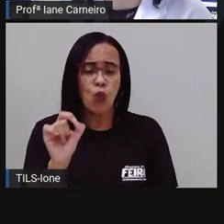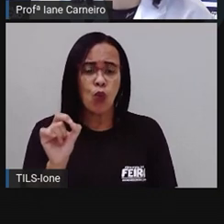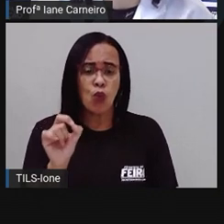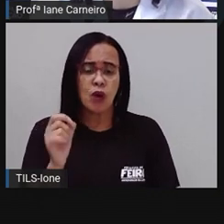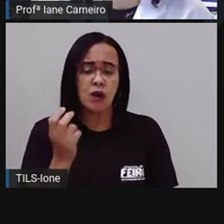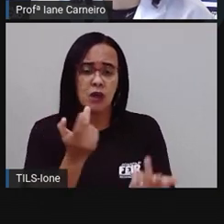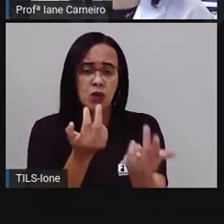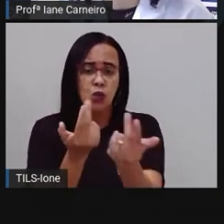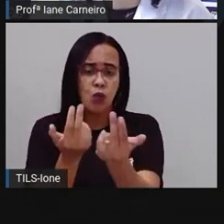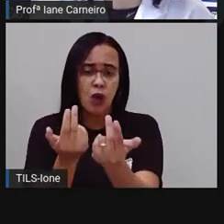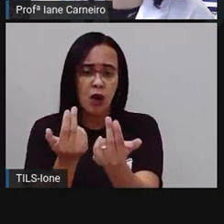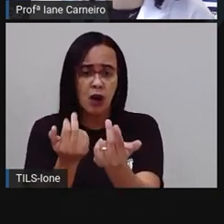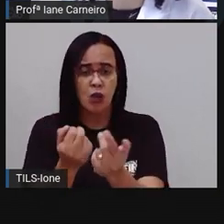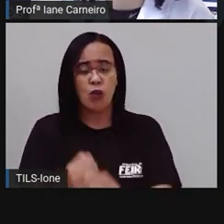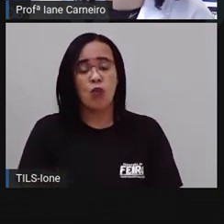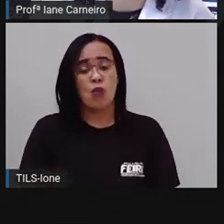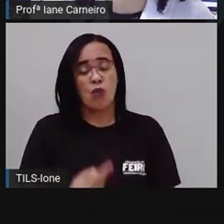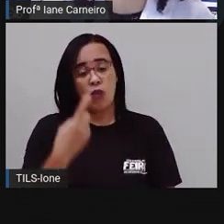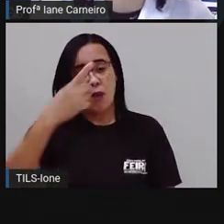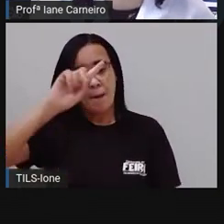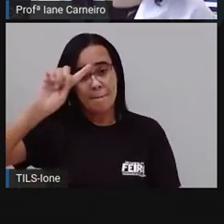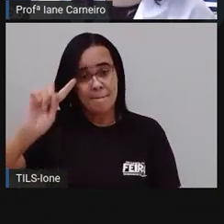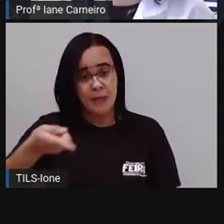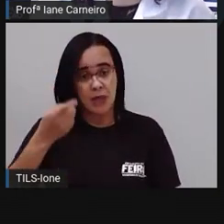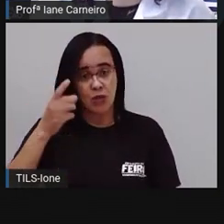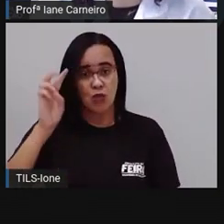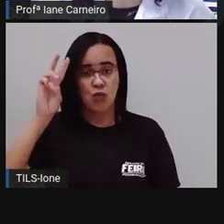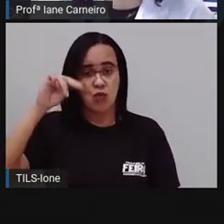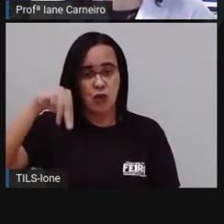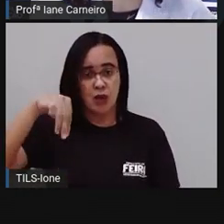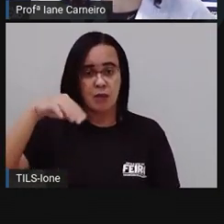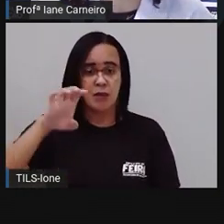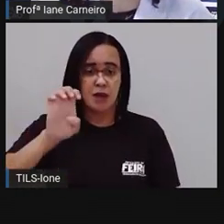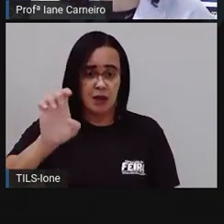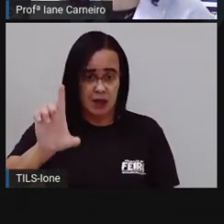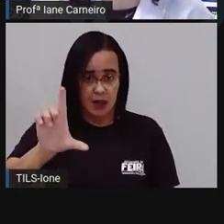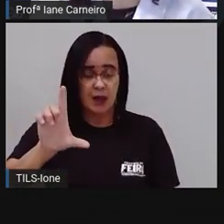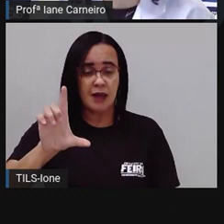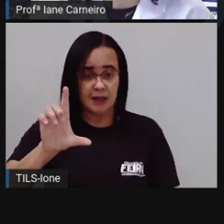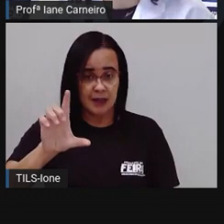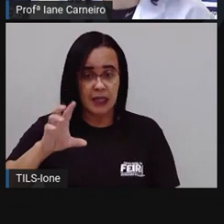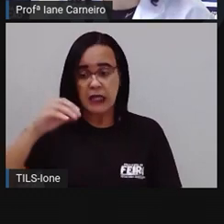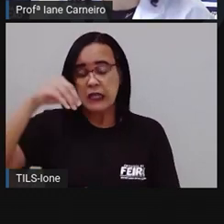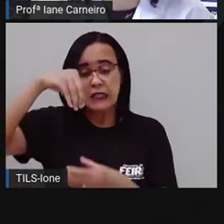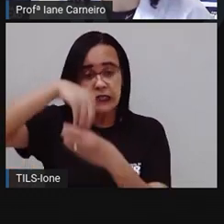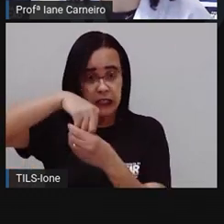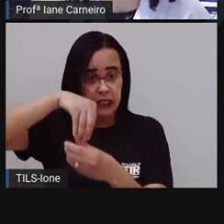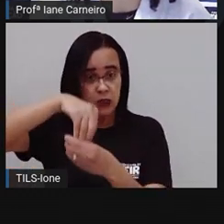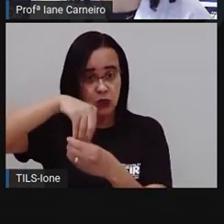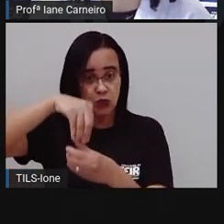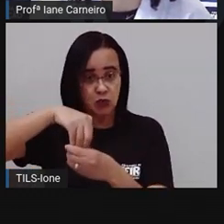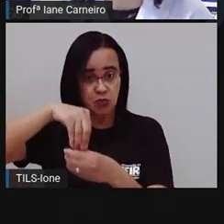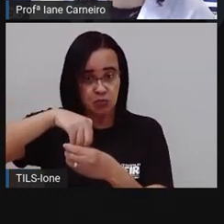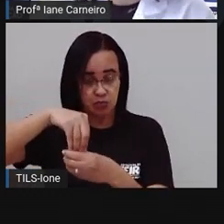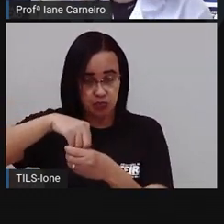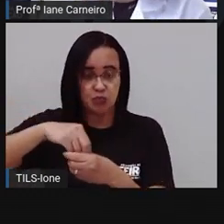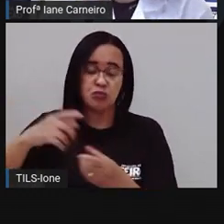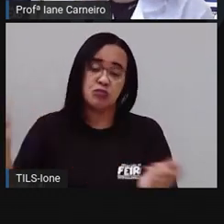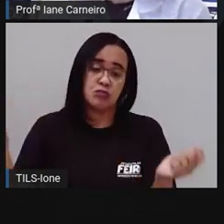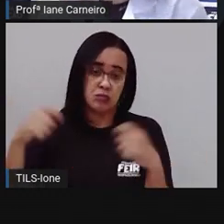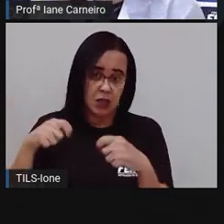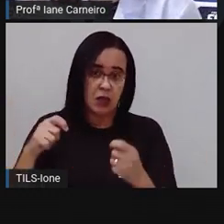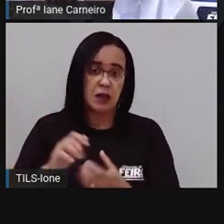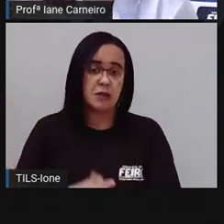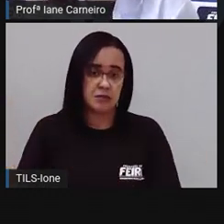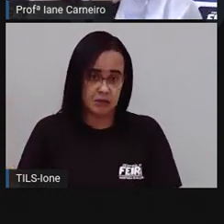que mil ml, né? Então, dentro dessa garrafa cabe mil ml, que é a quantidade